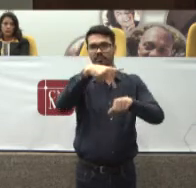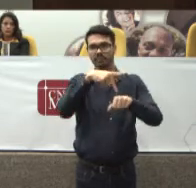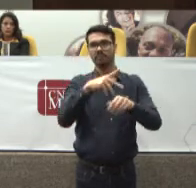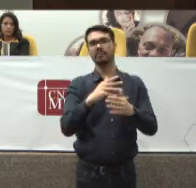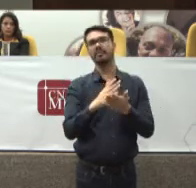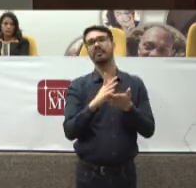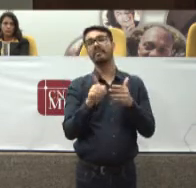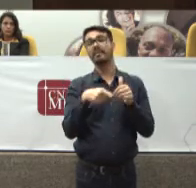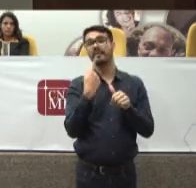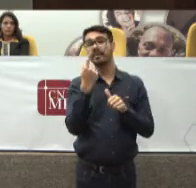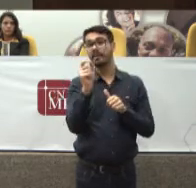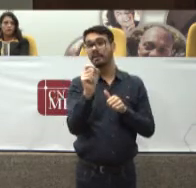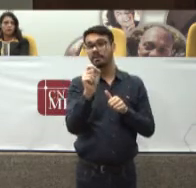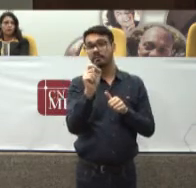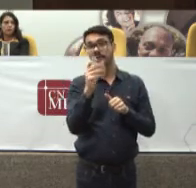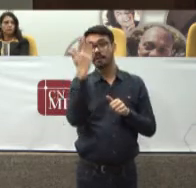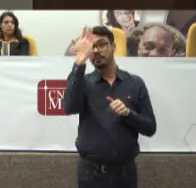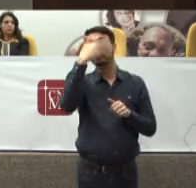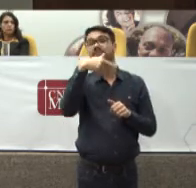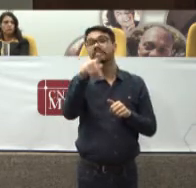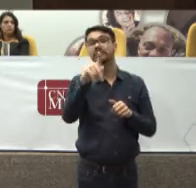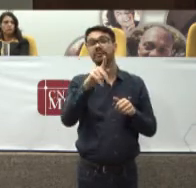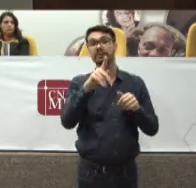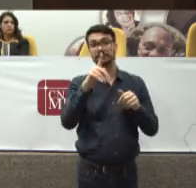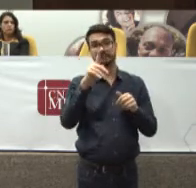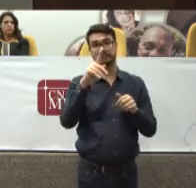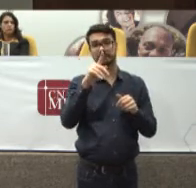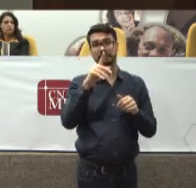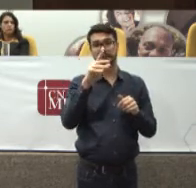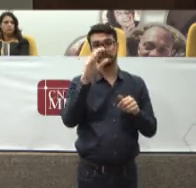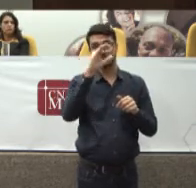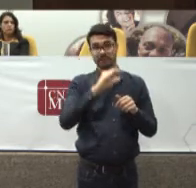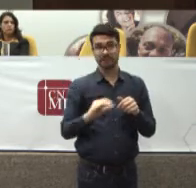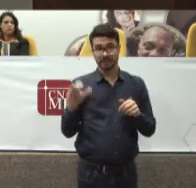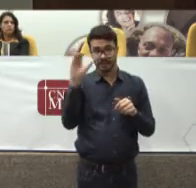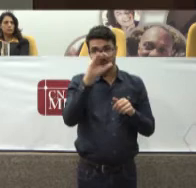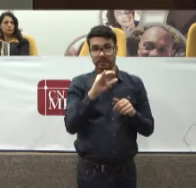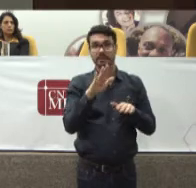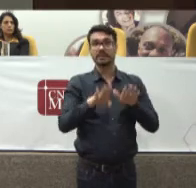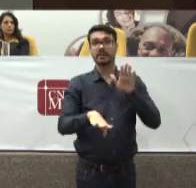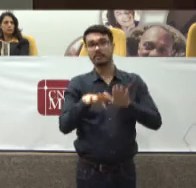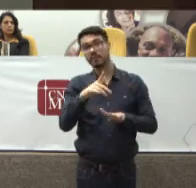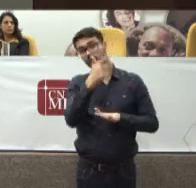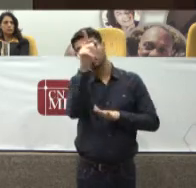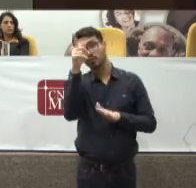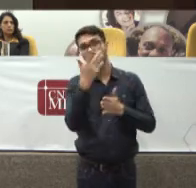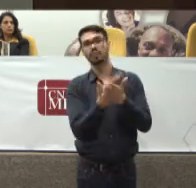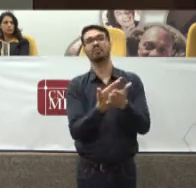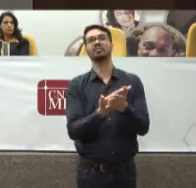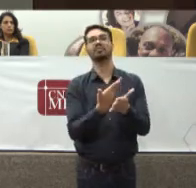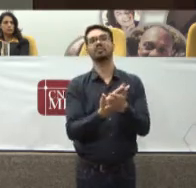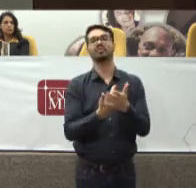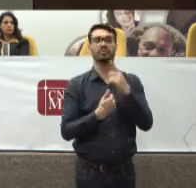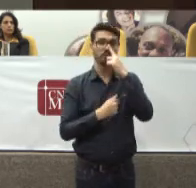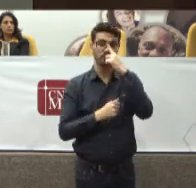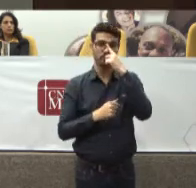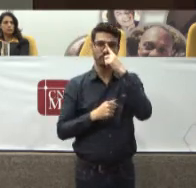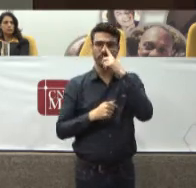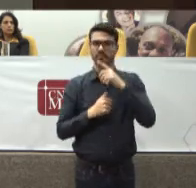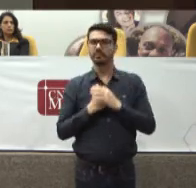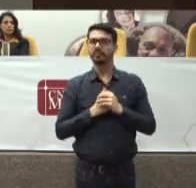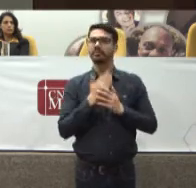primeiro nível De evidência científica Está a depender De vários outros estudos Que